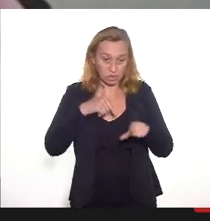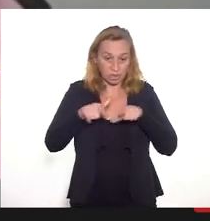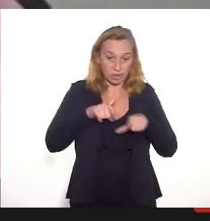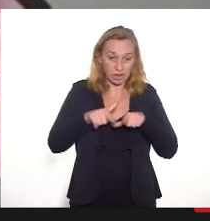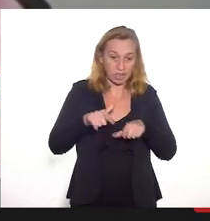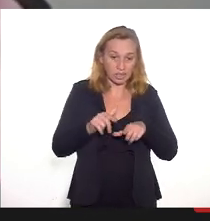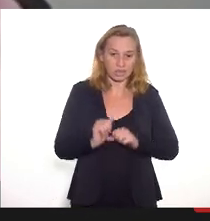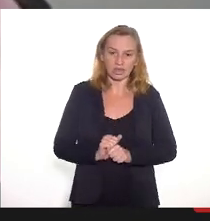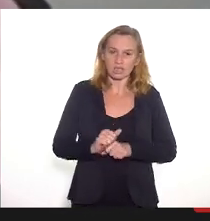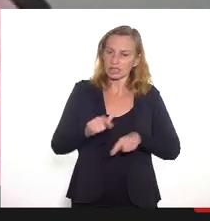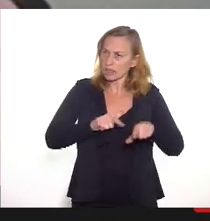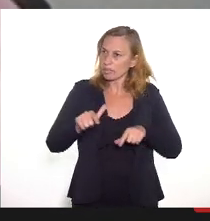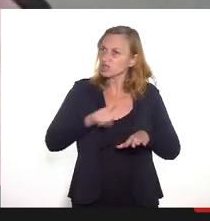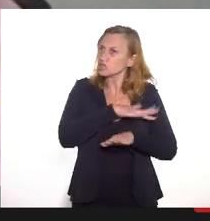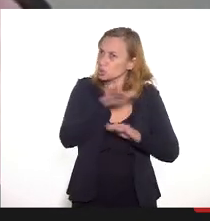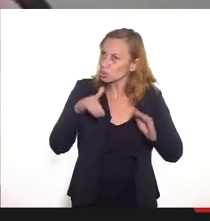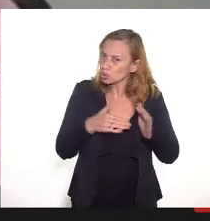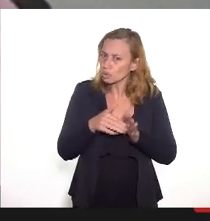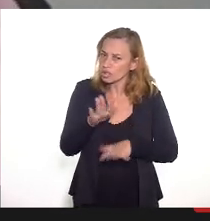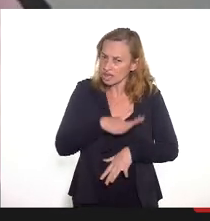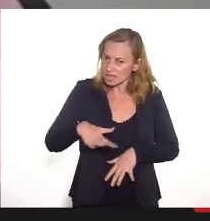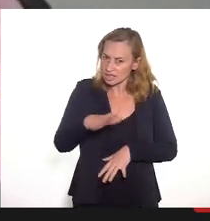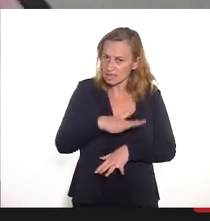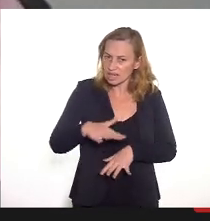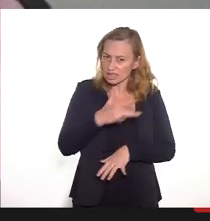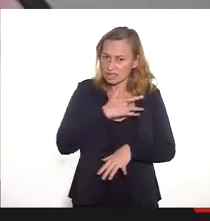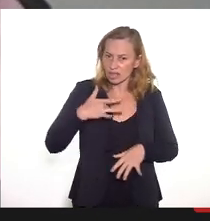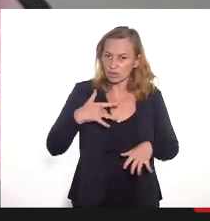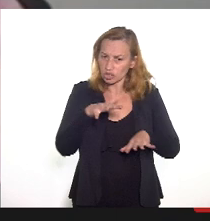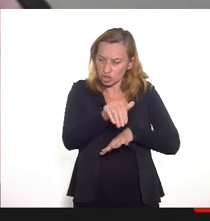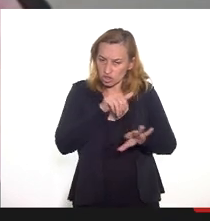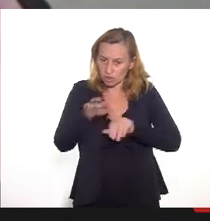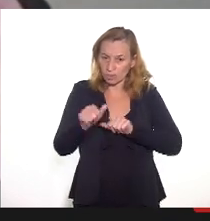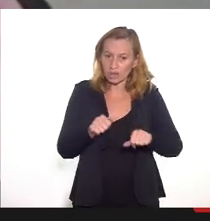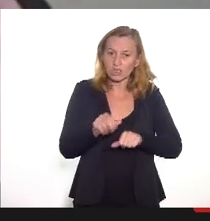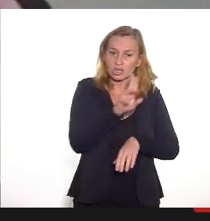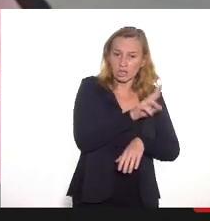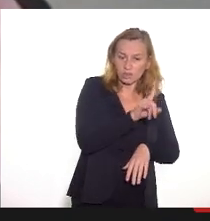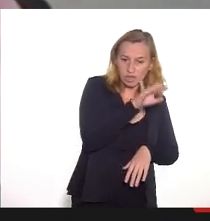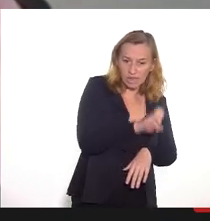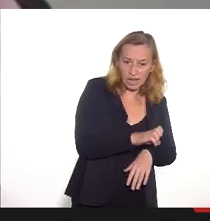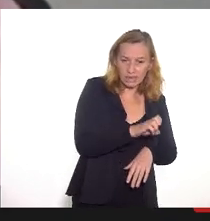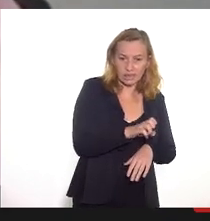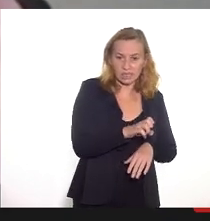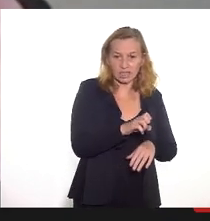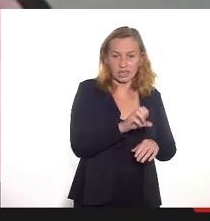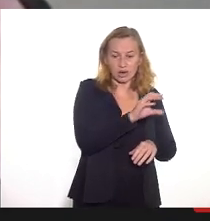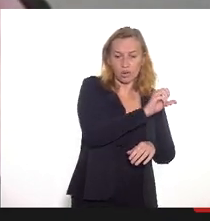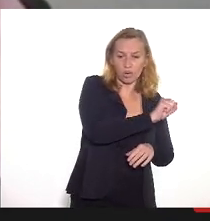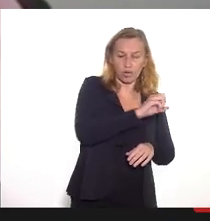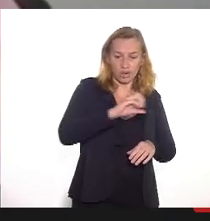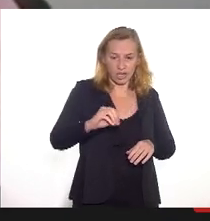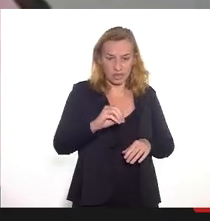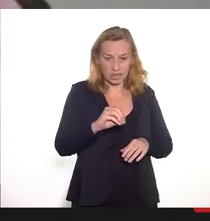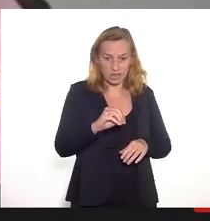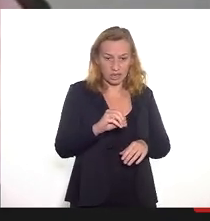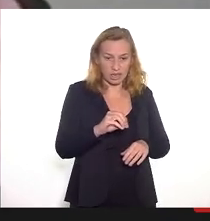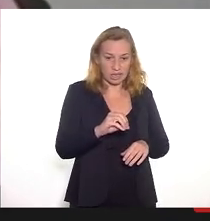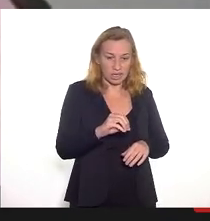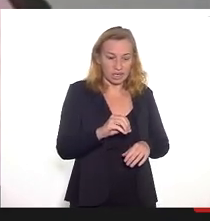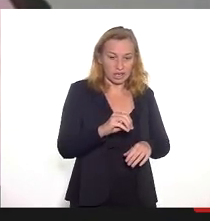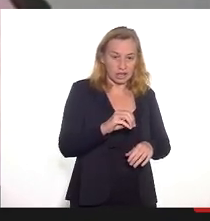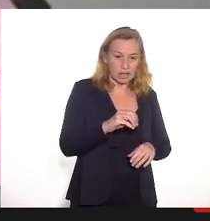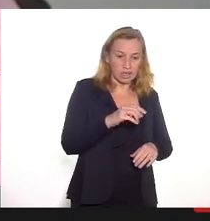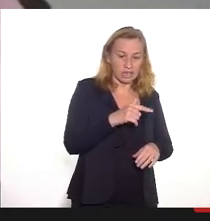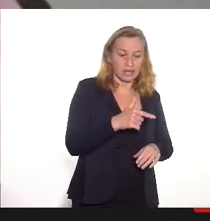trabalhando em todas as unidades que solicitam, tem unidade que é com atendimento ao OS, ela é integralmente, ela que